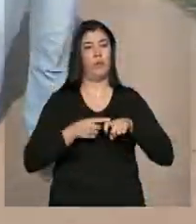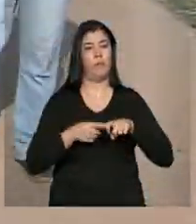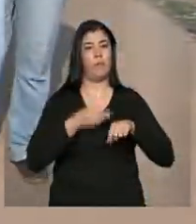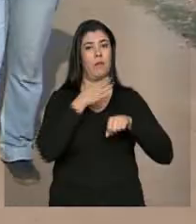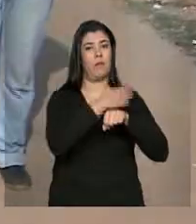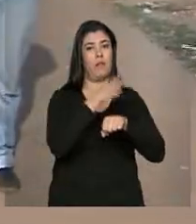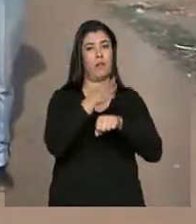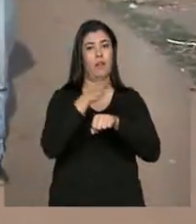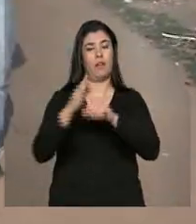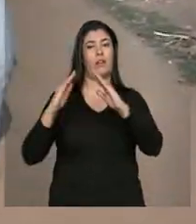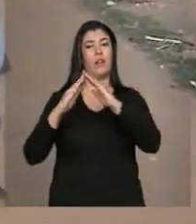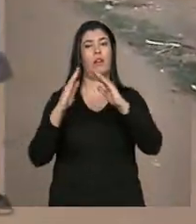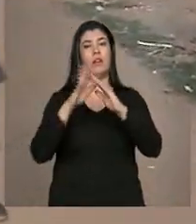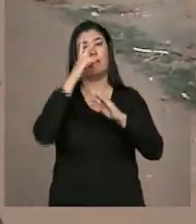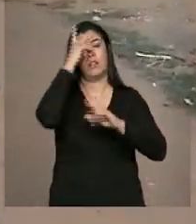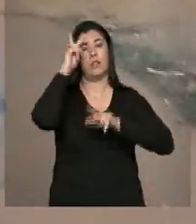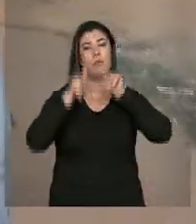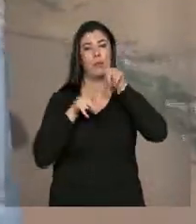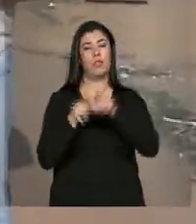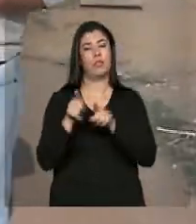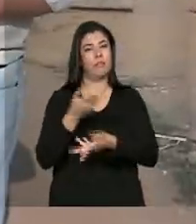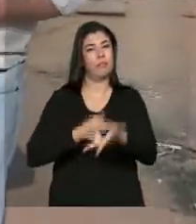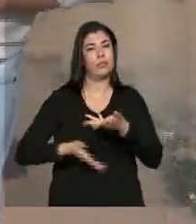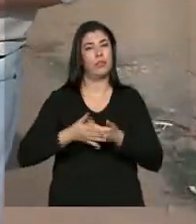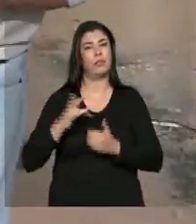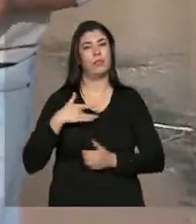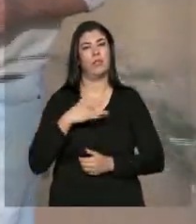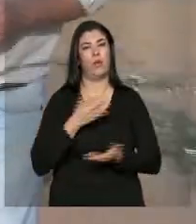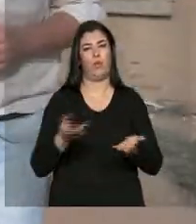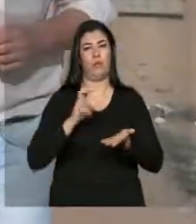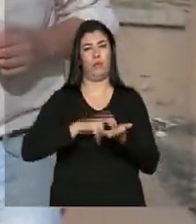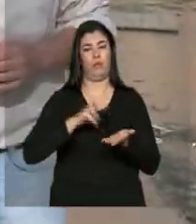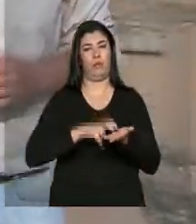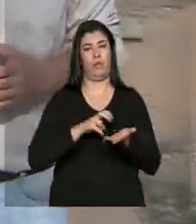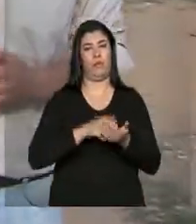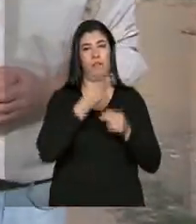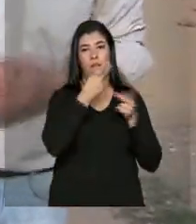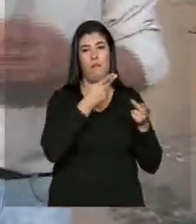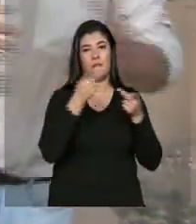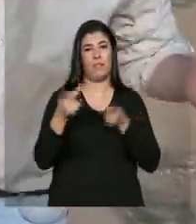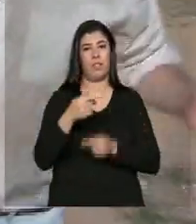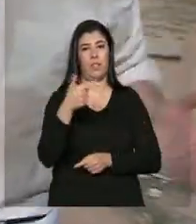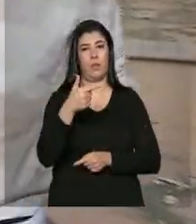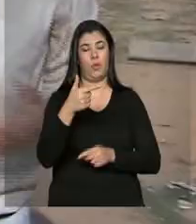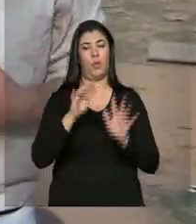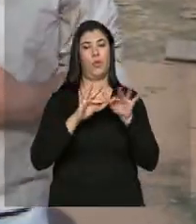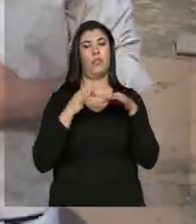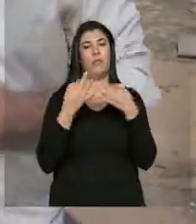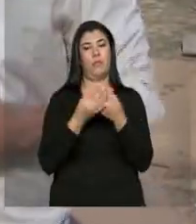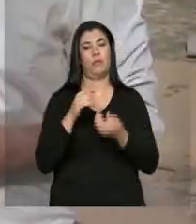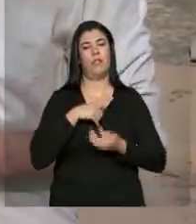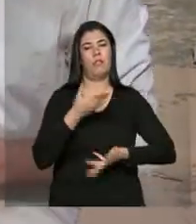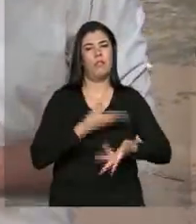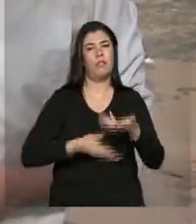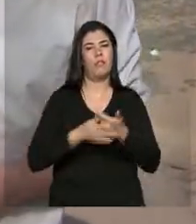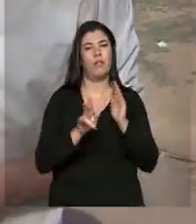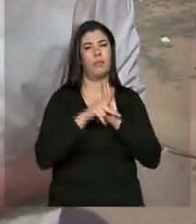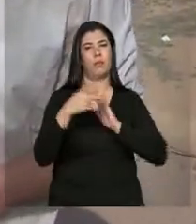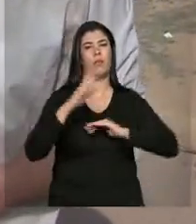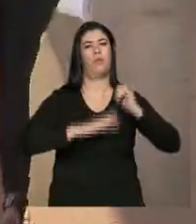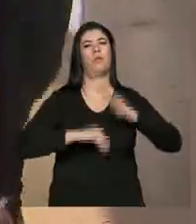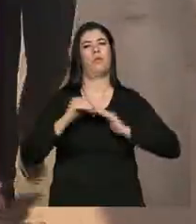atendimentos na casa da população. Hoje pela manhã, nós vamos visitar duas famílias que vão ser atendidas por esses